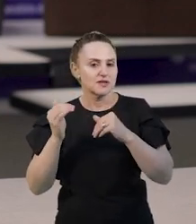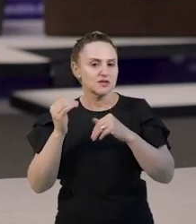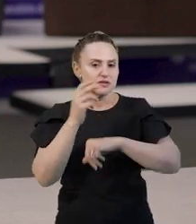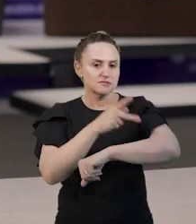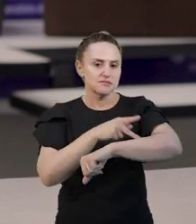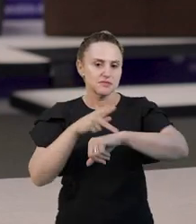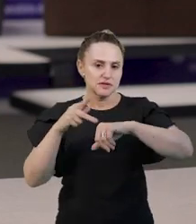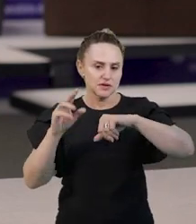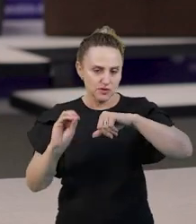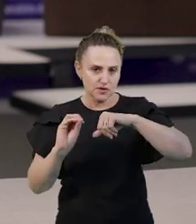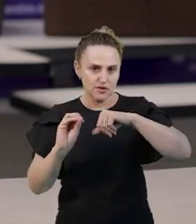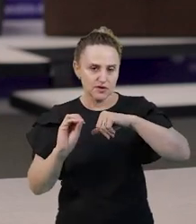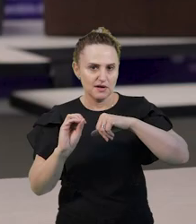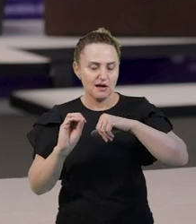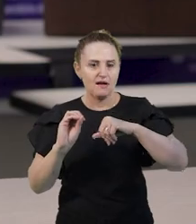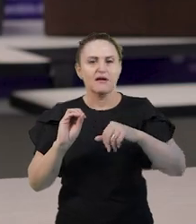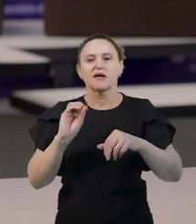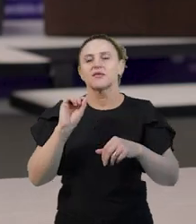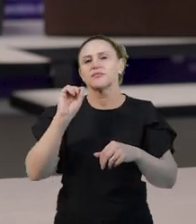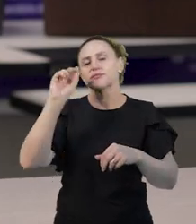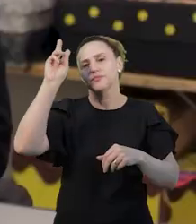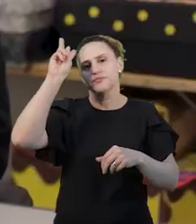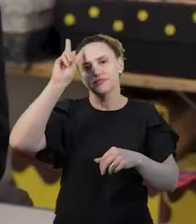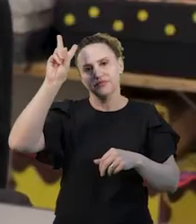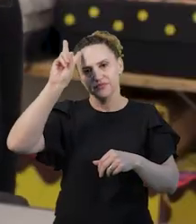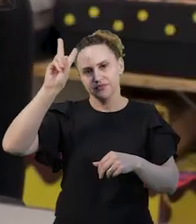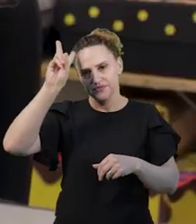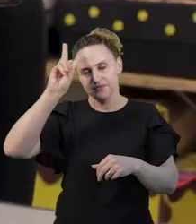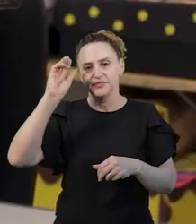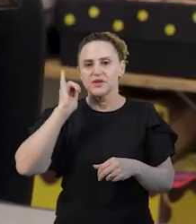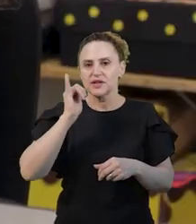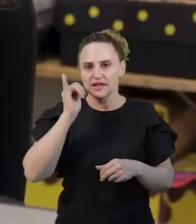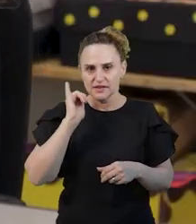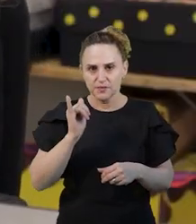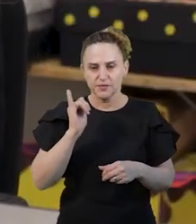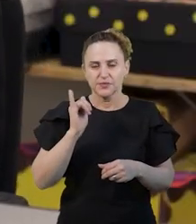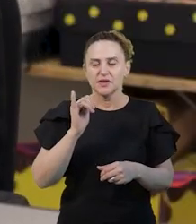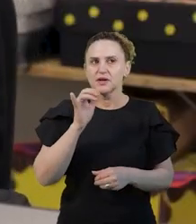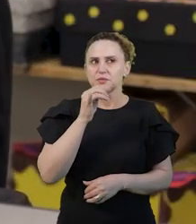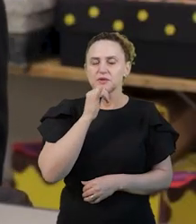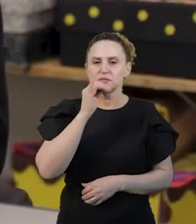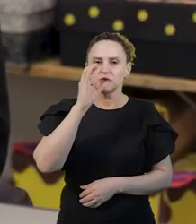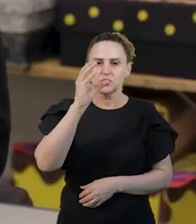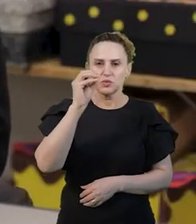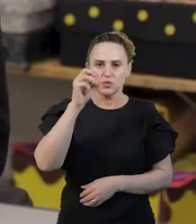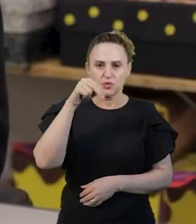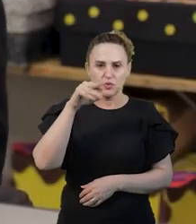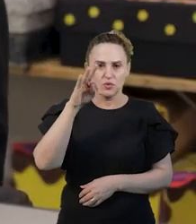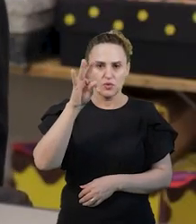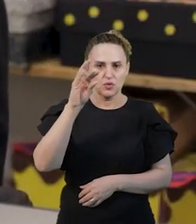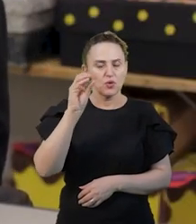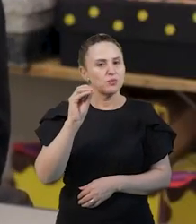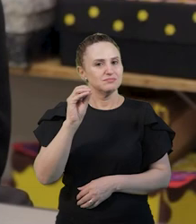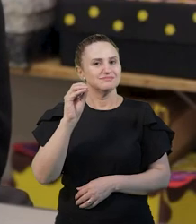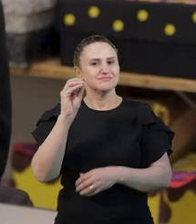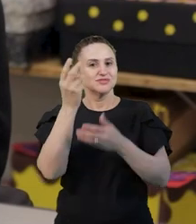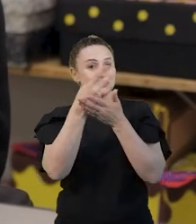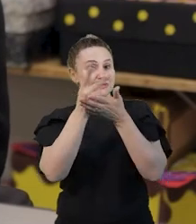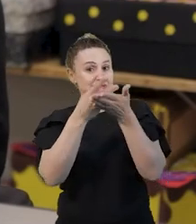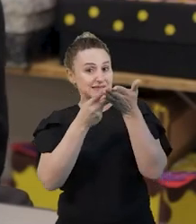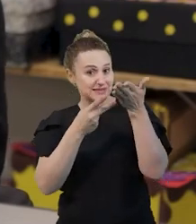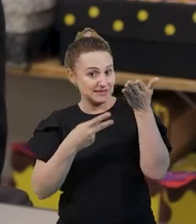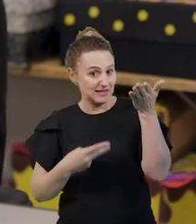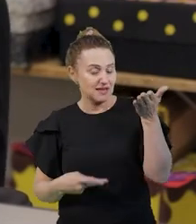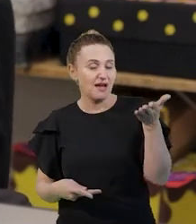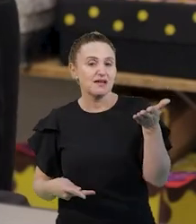voltadas à contação de histórias, como os contos desenhados, no qual o professor conta a história e vai